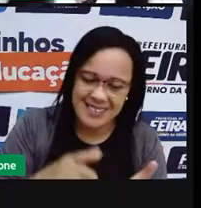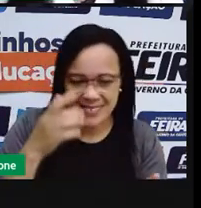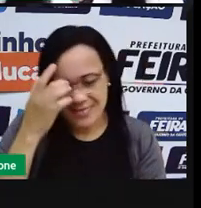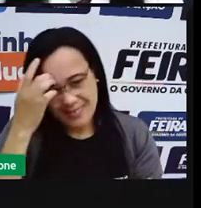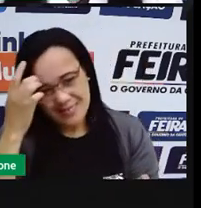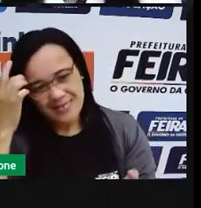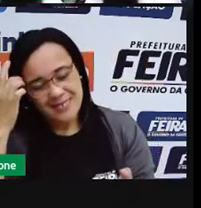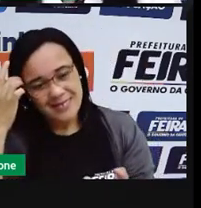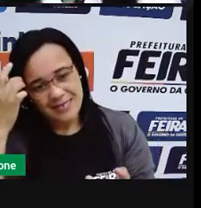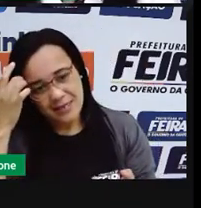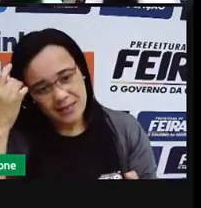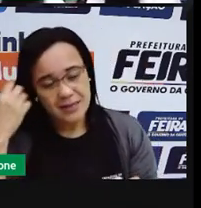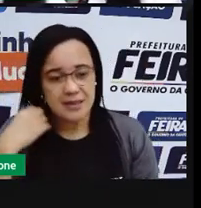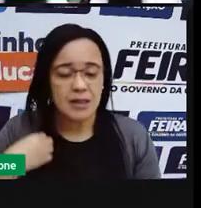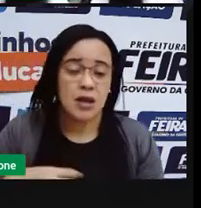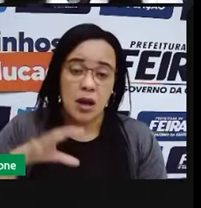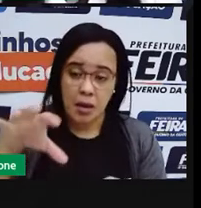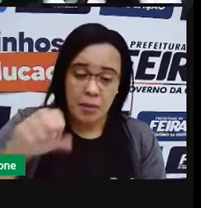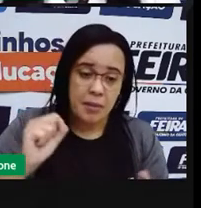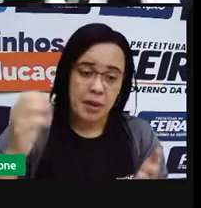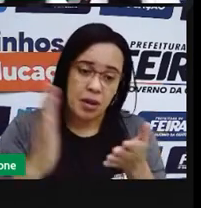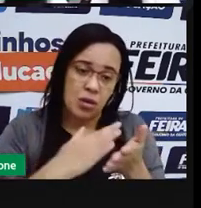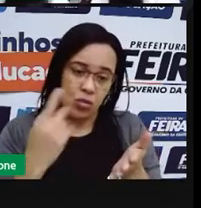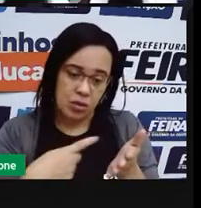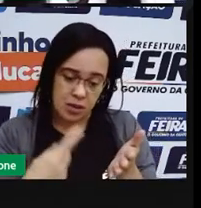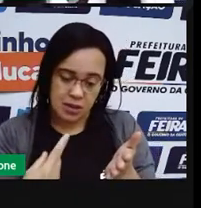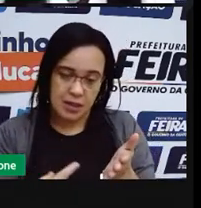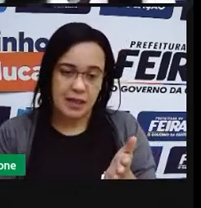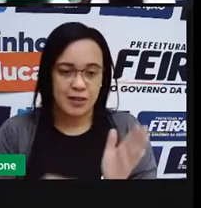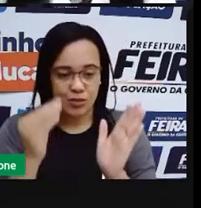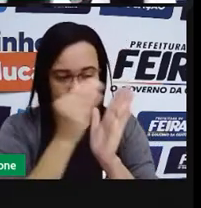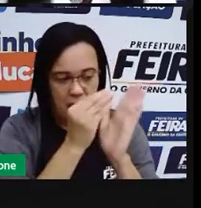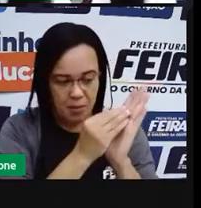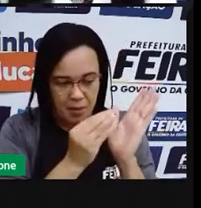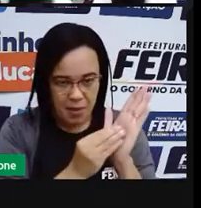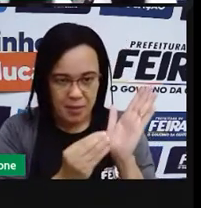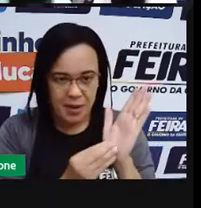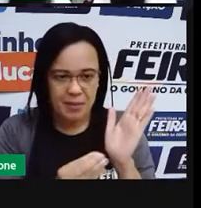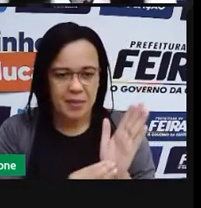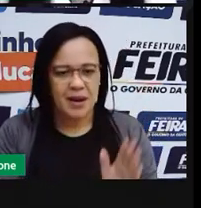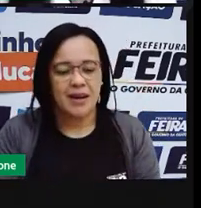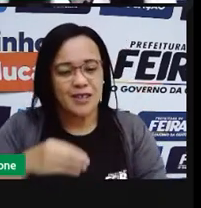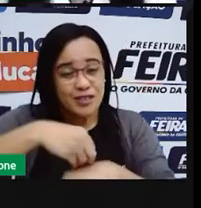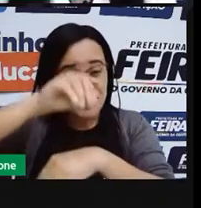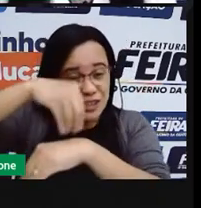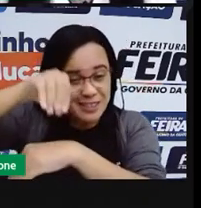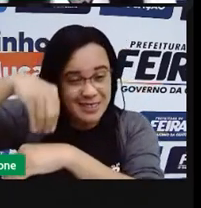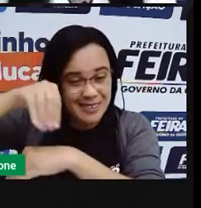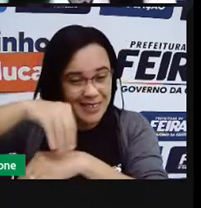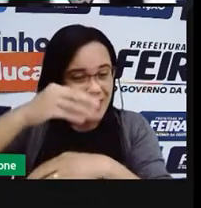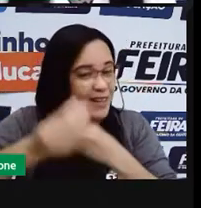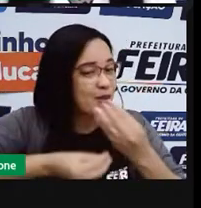Então, pega aí o seu caderno para anotar essas dicas que a gente pode dar aí para esses moradores.